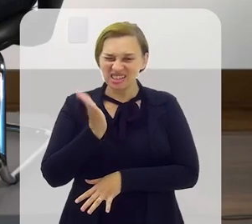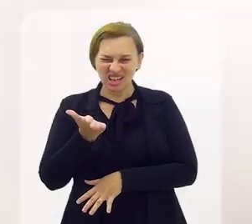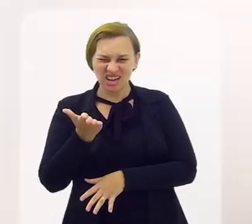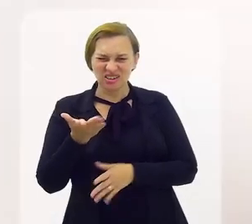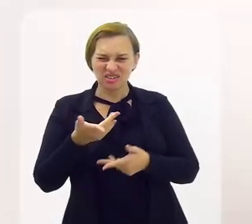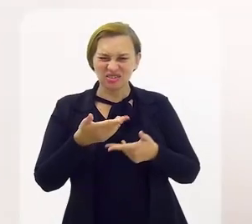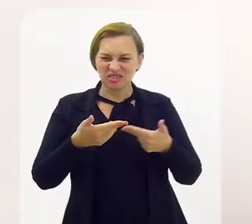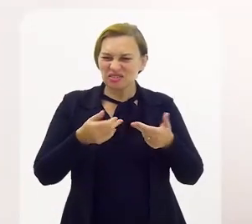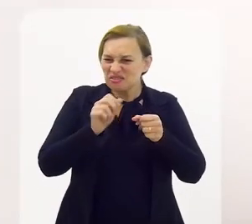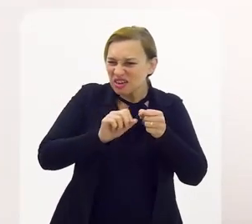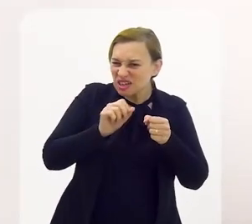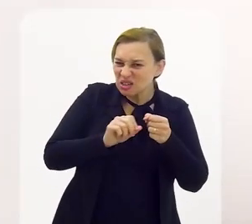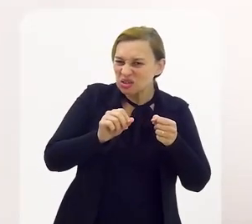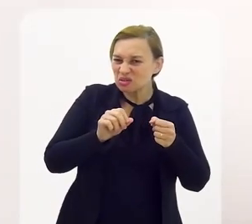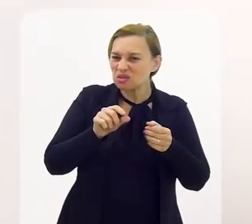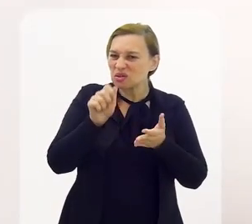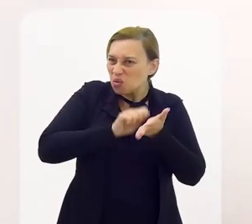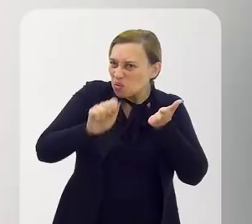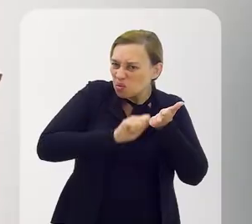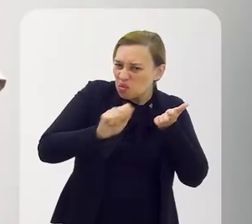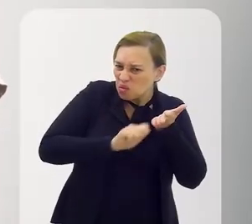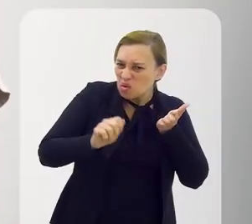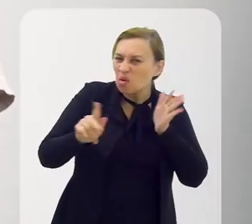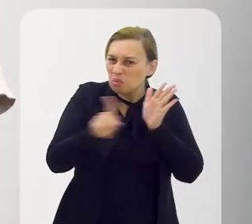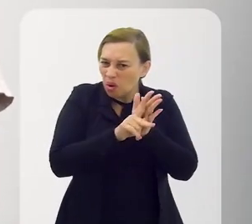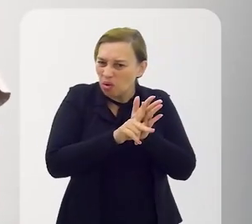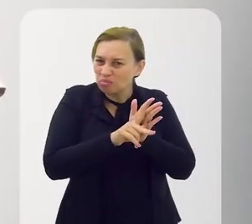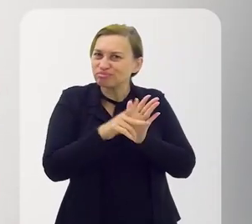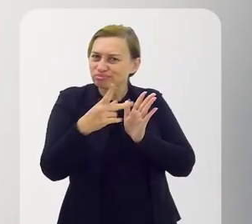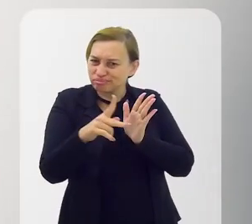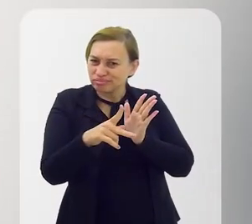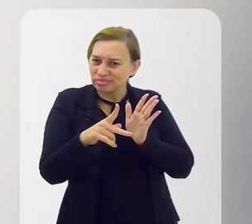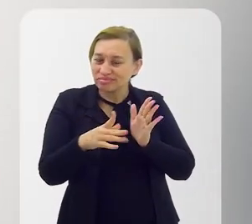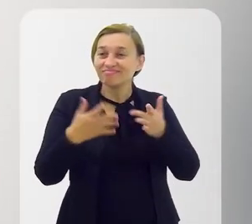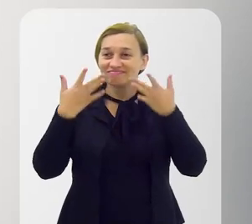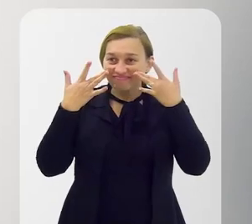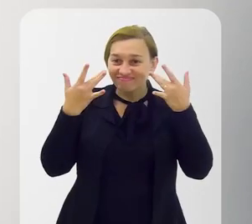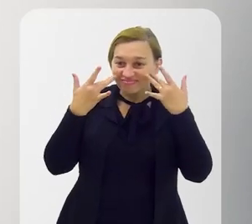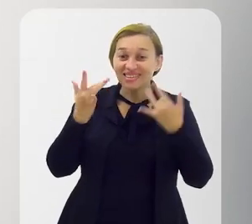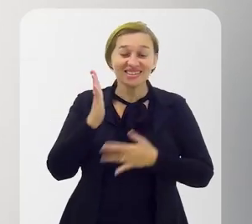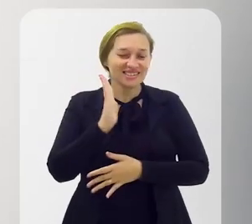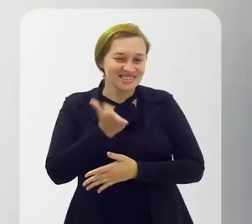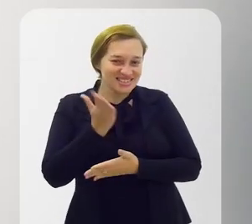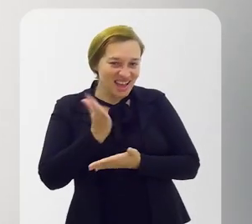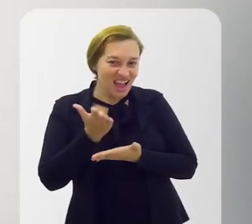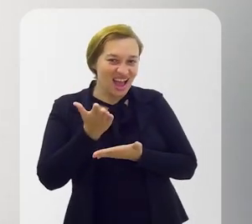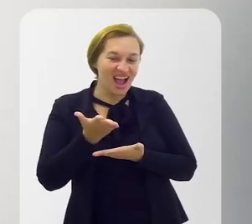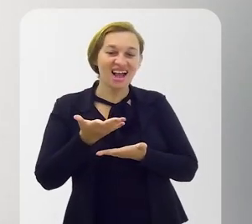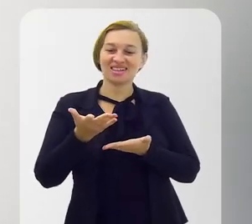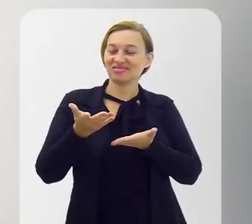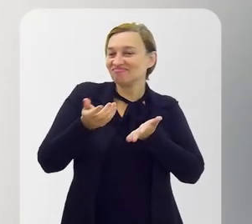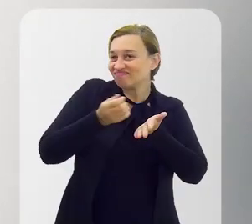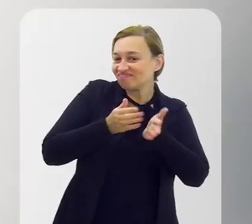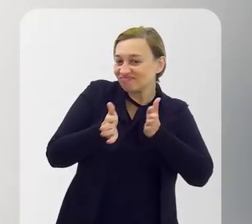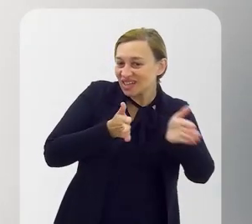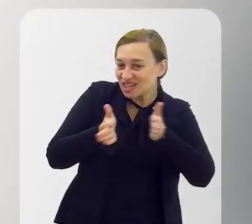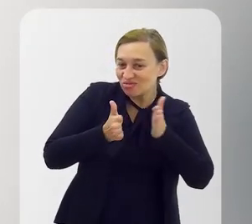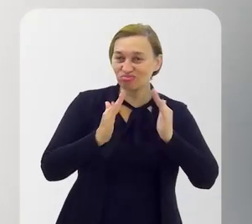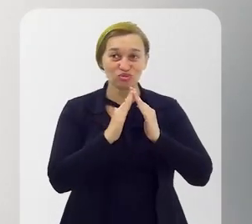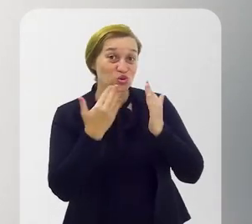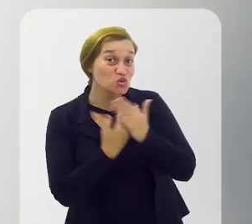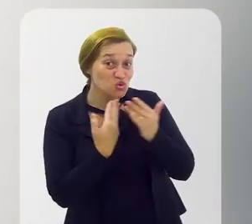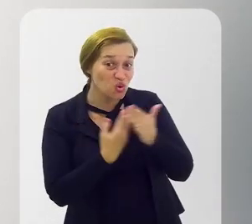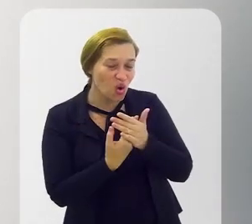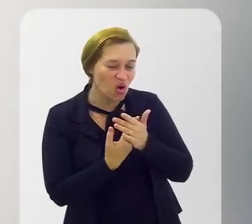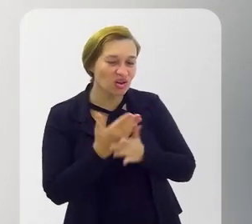Já fez alguma coisa que você mesmo escreveu? Já Aí eu comecei fazendo coisas que eu escrevia na época da escola,